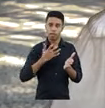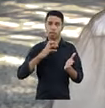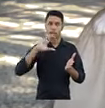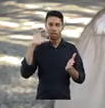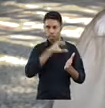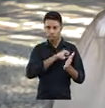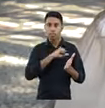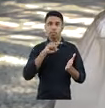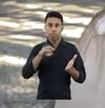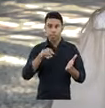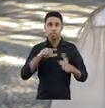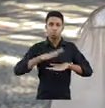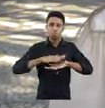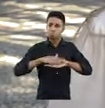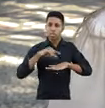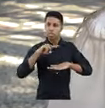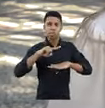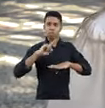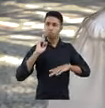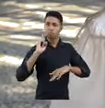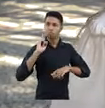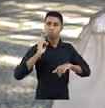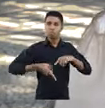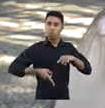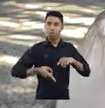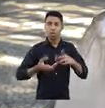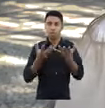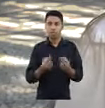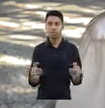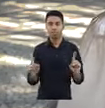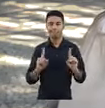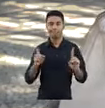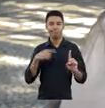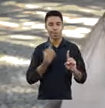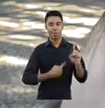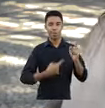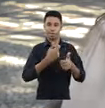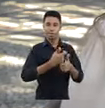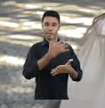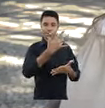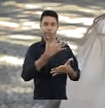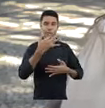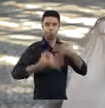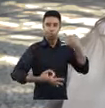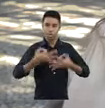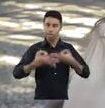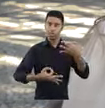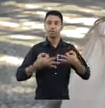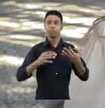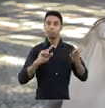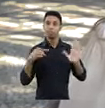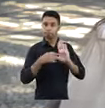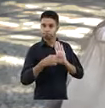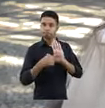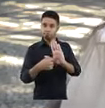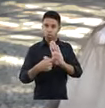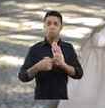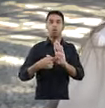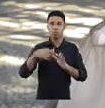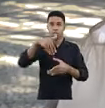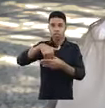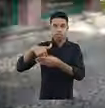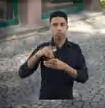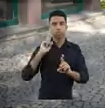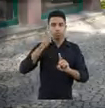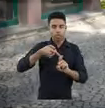abstendo-se de praticar esse tipo de conduta ilícita, inadmissível no nosso ordenamento jurídico, que é a prática do assédio moral